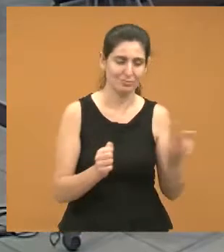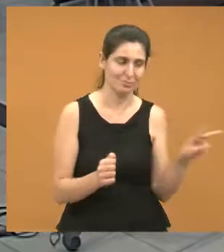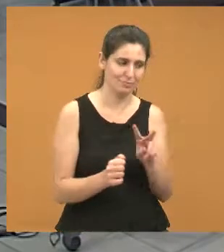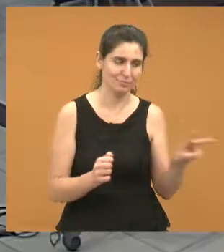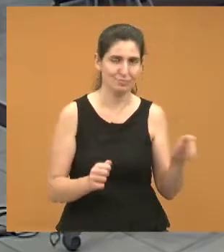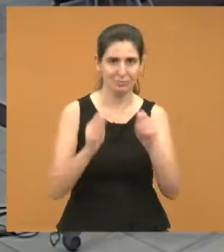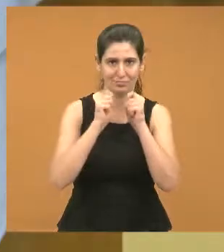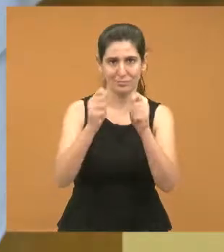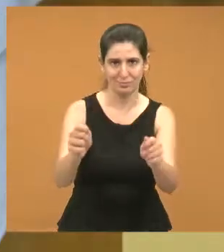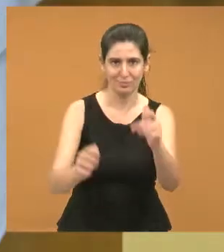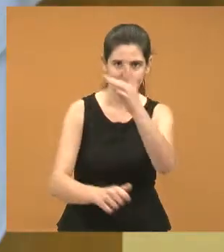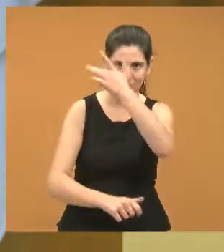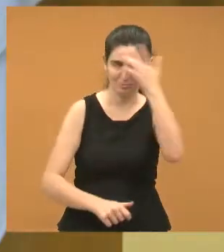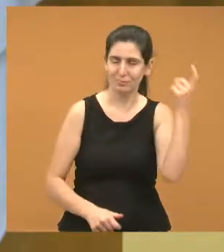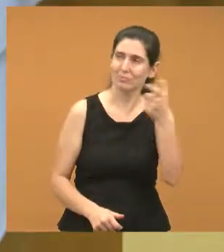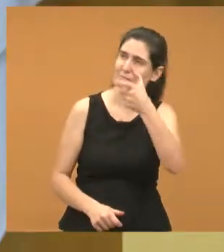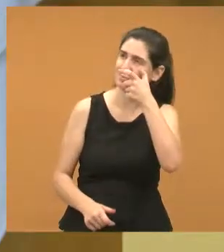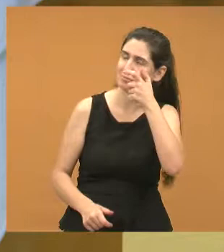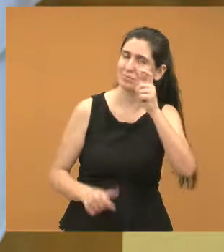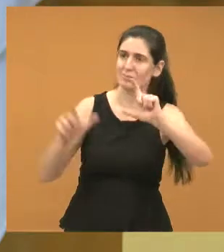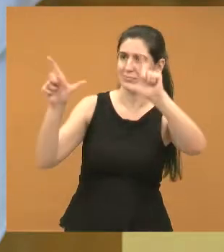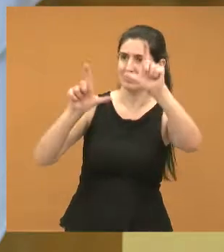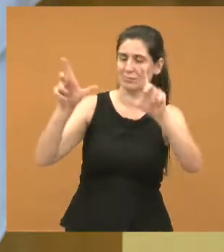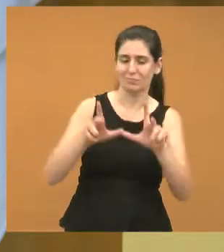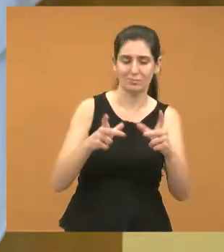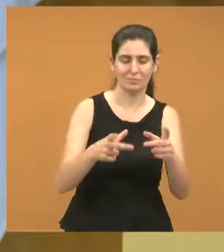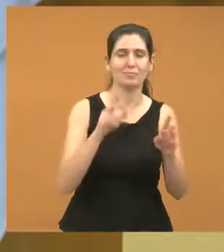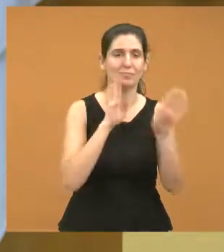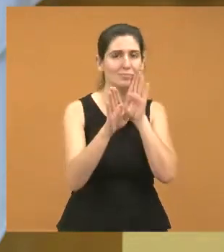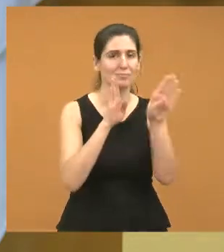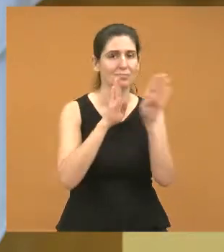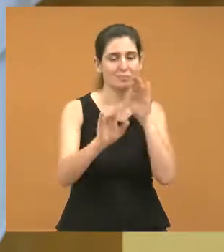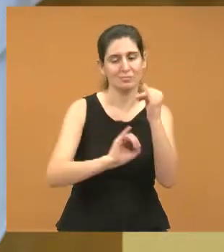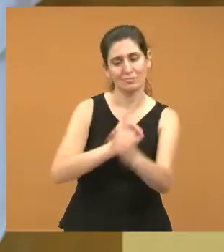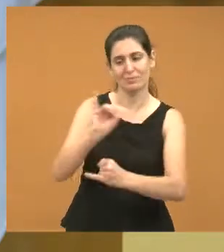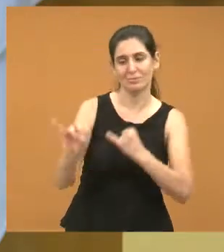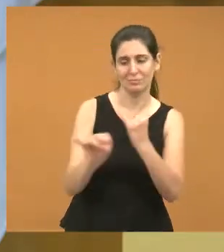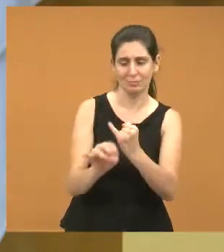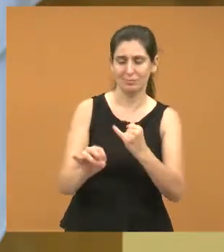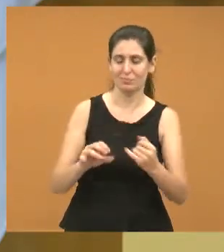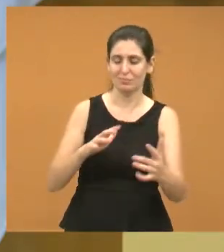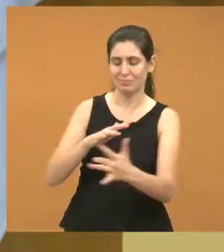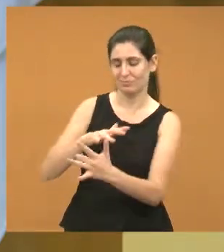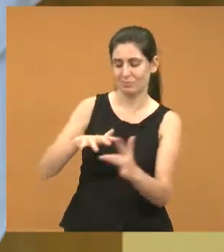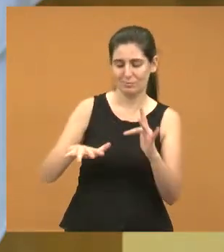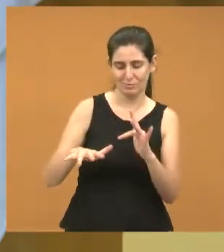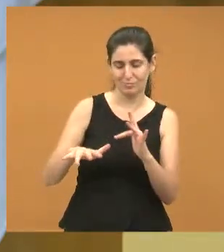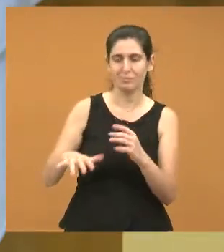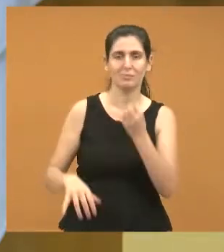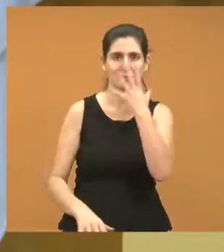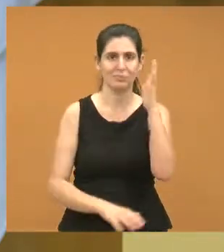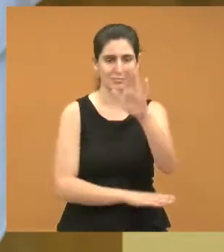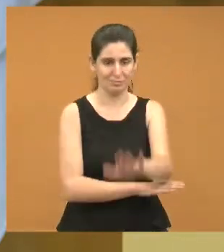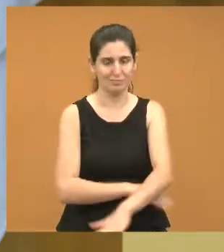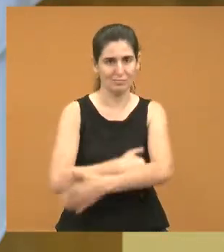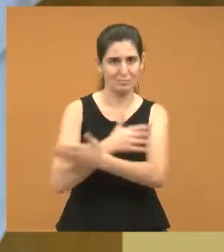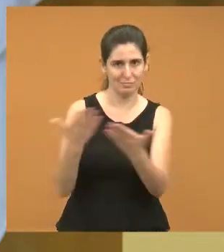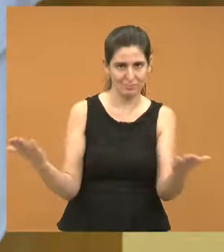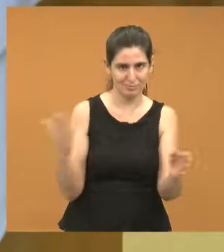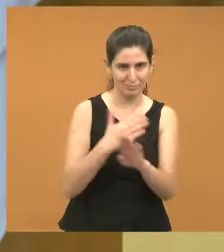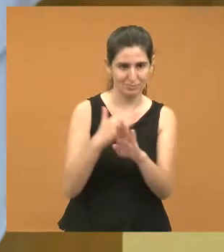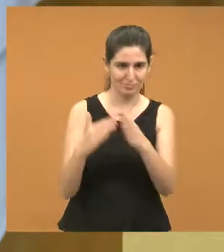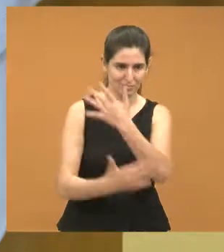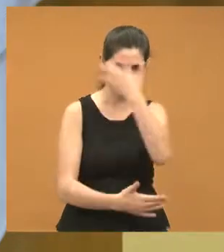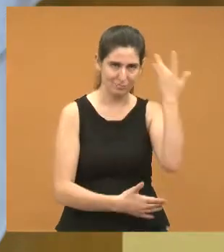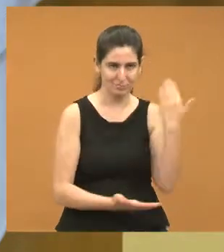nos assiste através da TV Câmara, pelo Facebook, pela internet. Muito boa tarde a todos. Eu